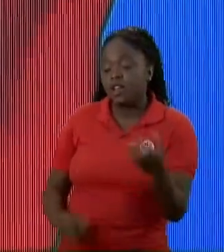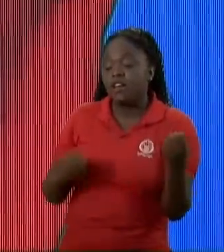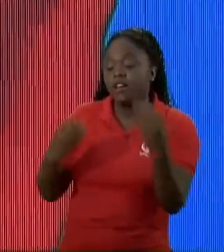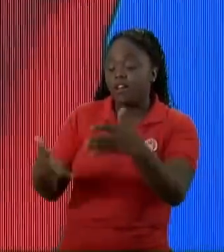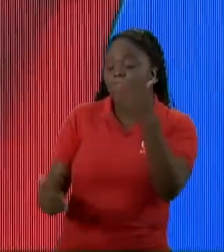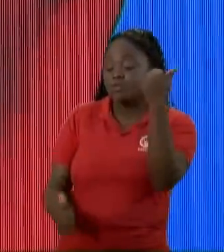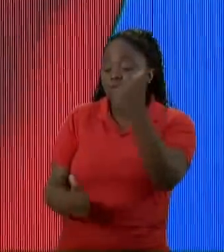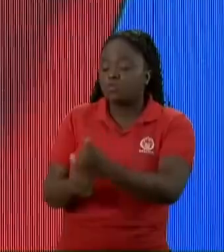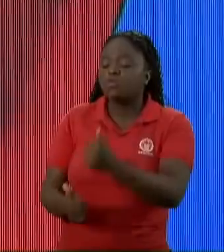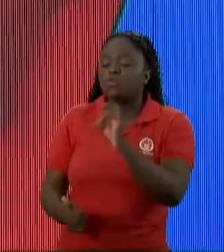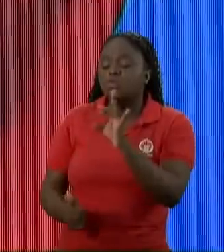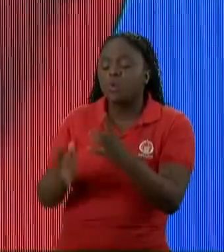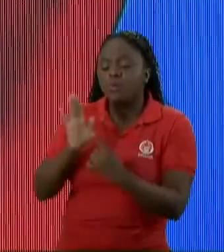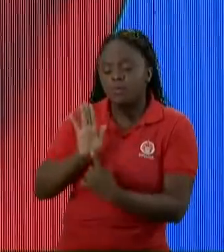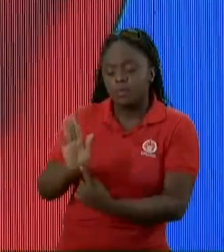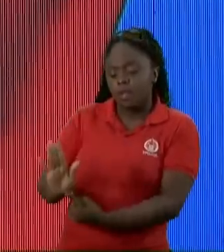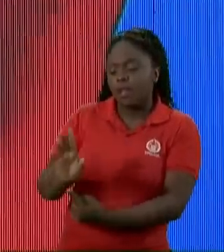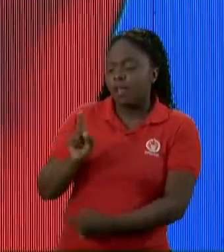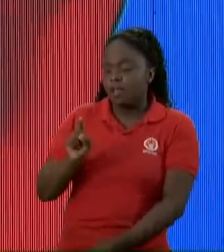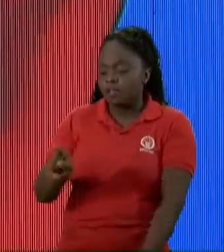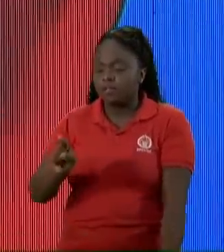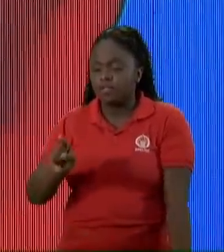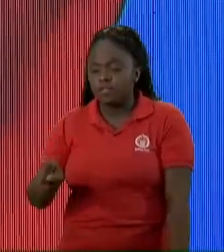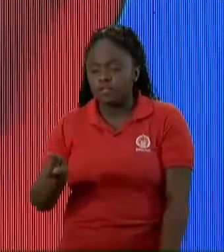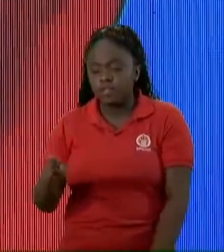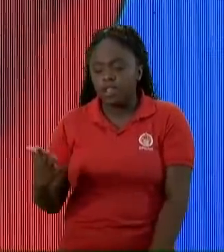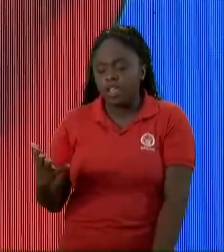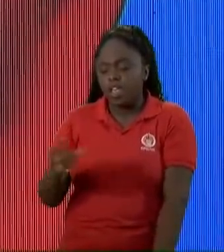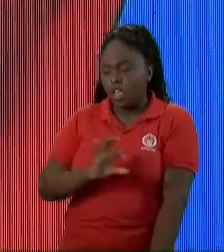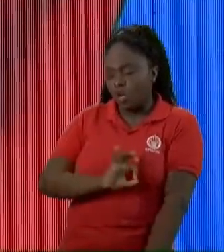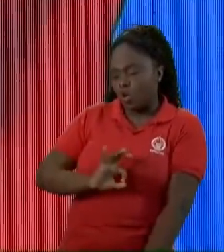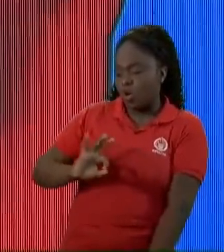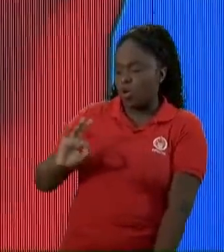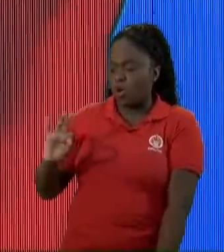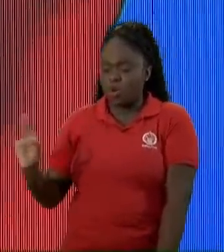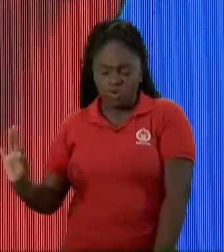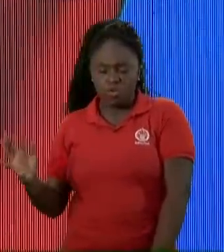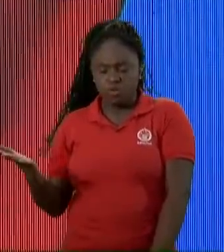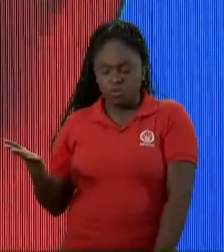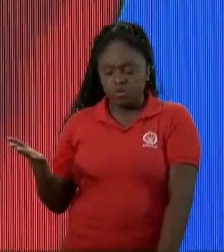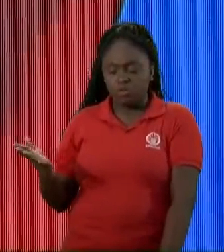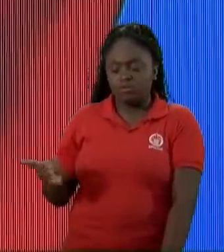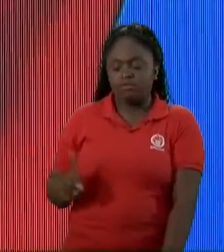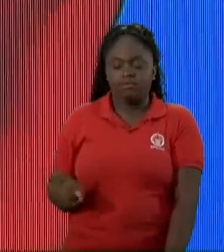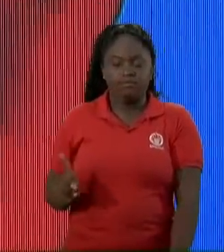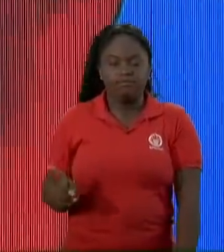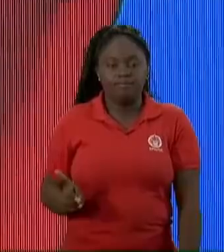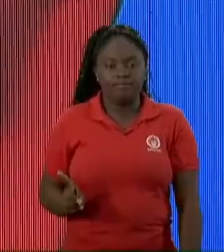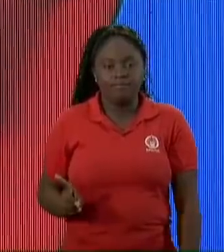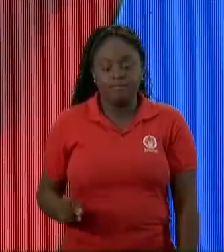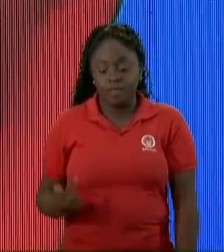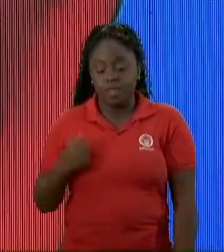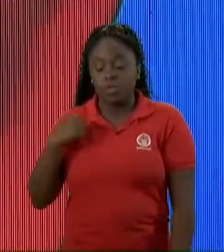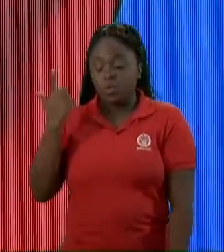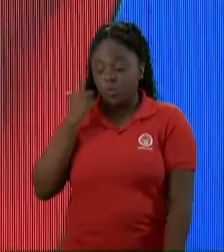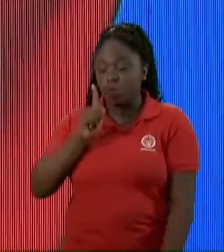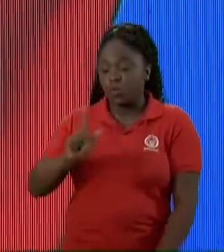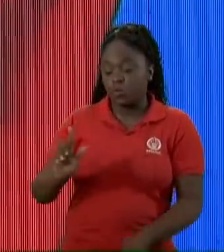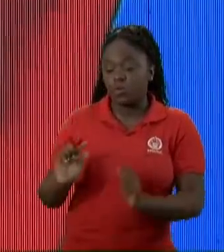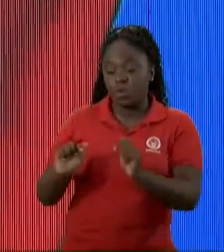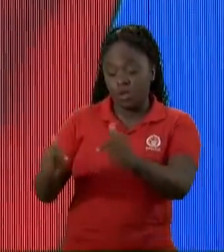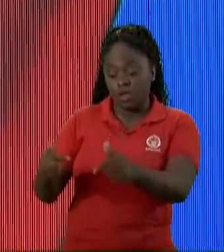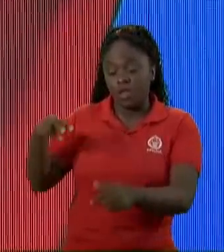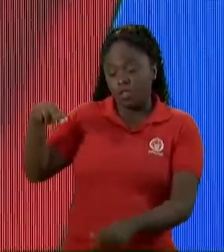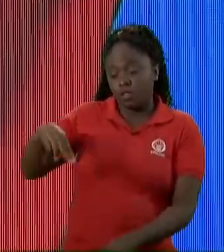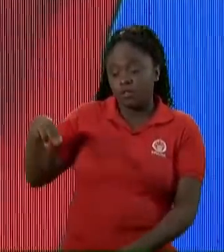Só para te mostrar Que você não é o Leonel Messi Nem o Cristiano Ronaldo Eu consigo fazer novela sem